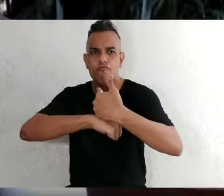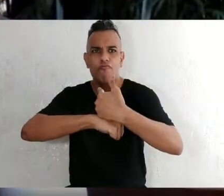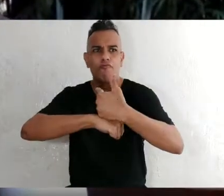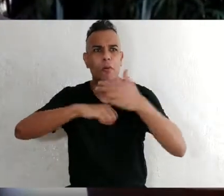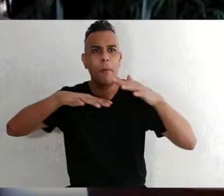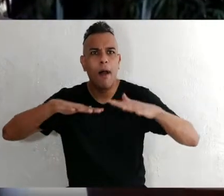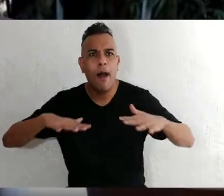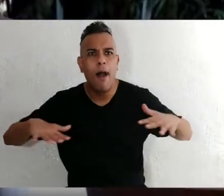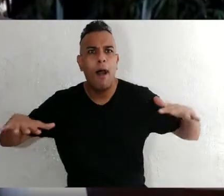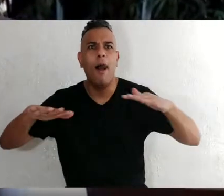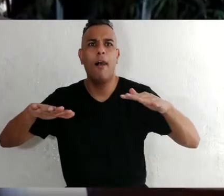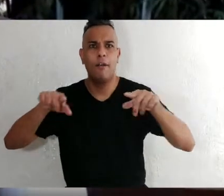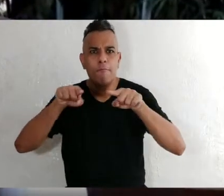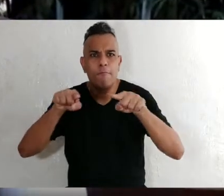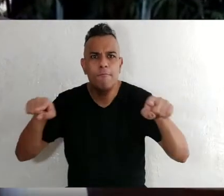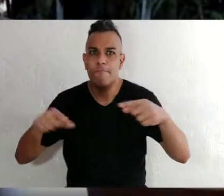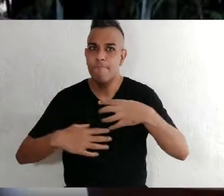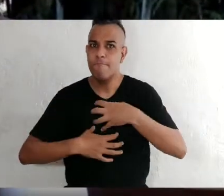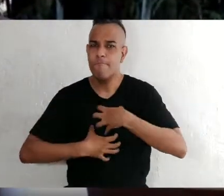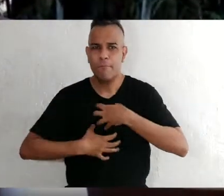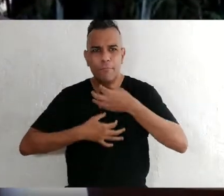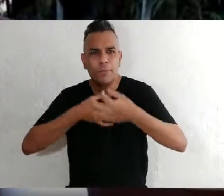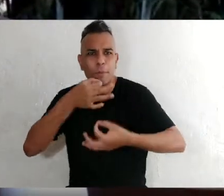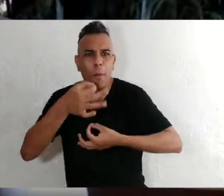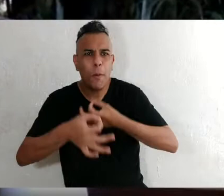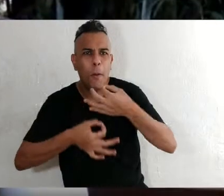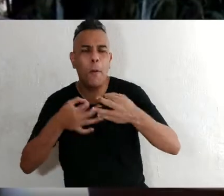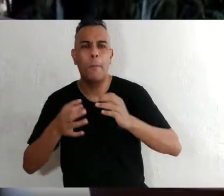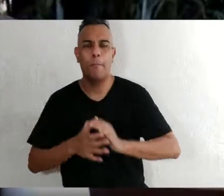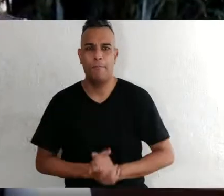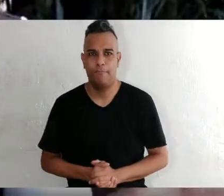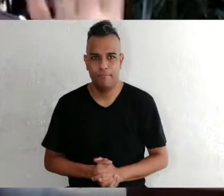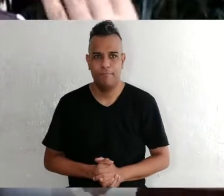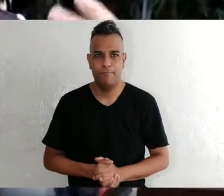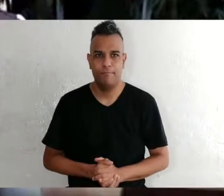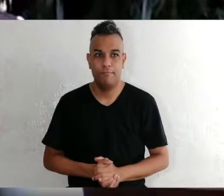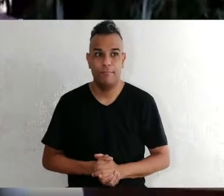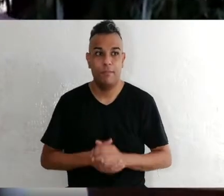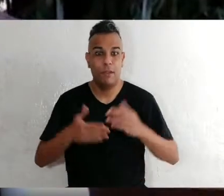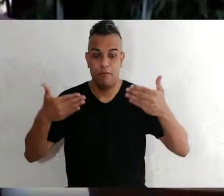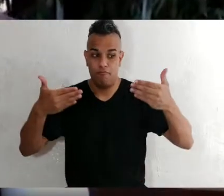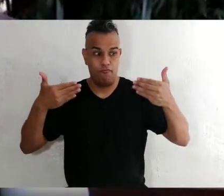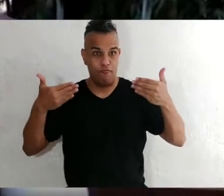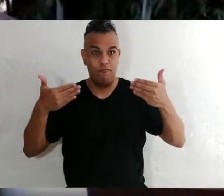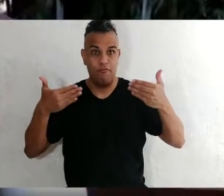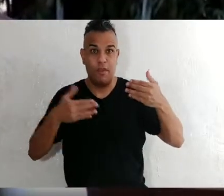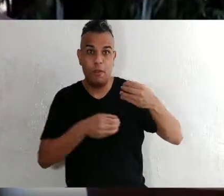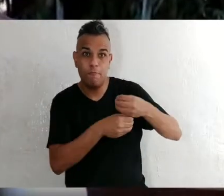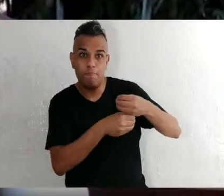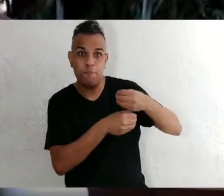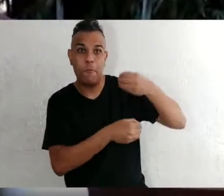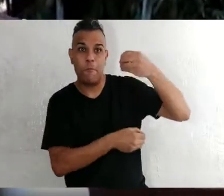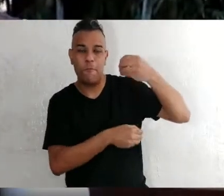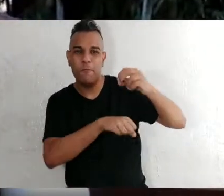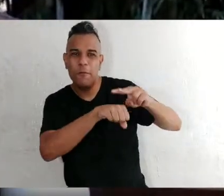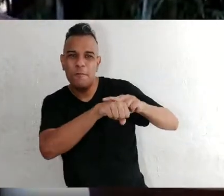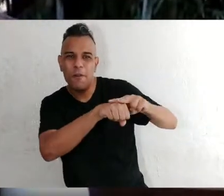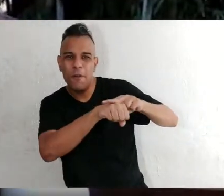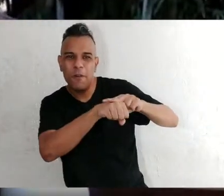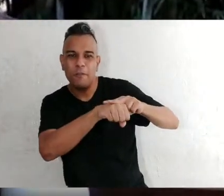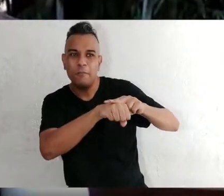aberto, então possivelmente vocês devem escutar algum ruído atrás de mim. E no meu fundo tem alguns bambus